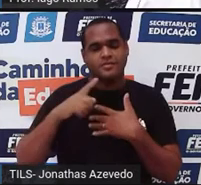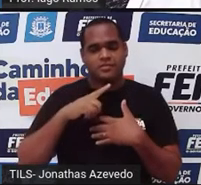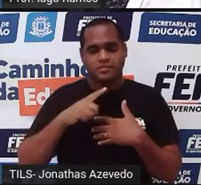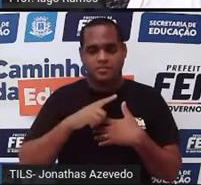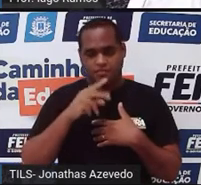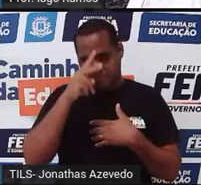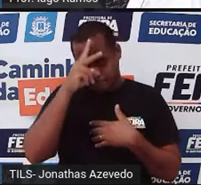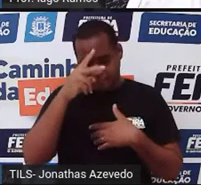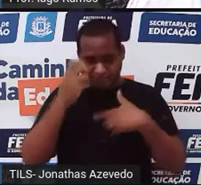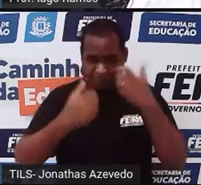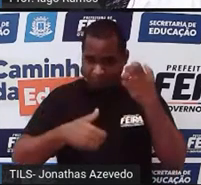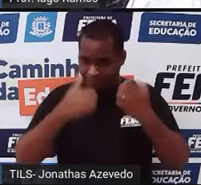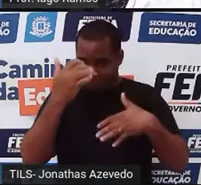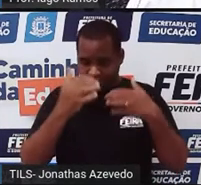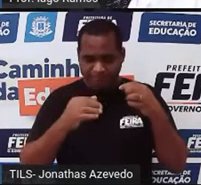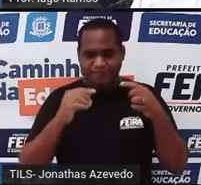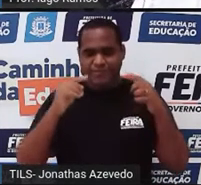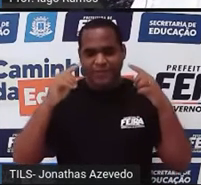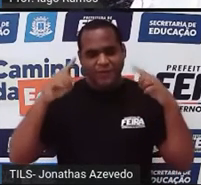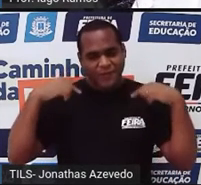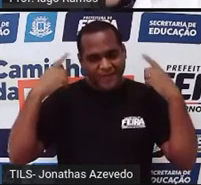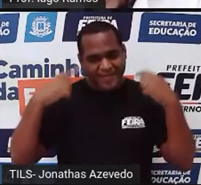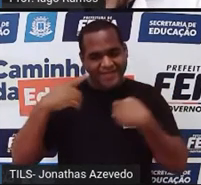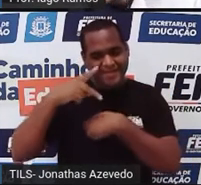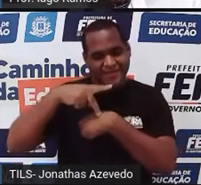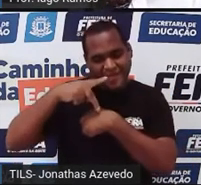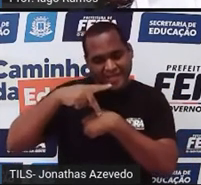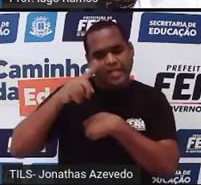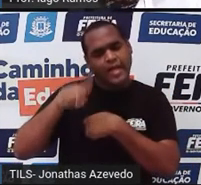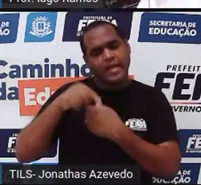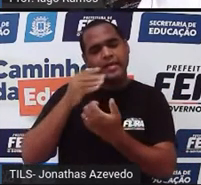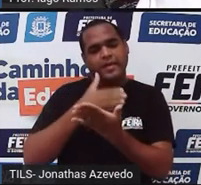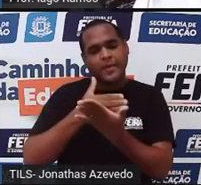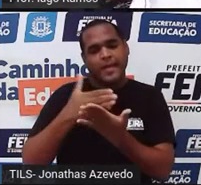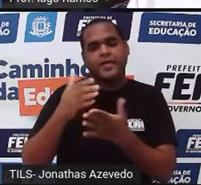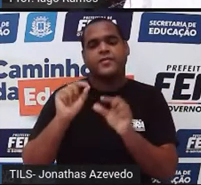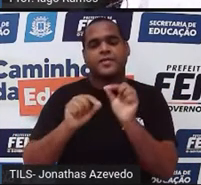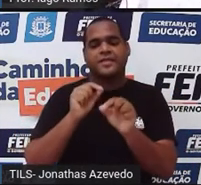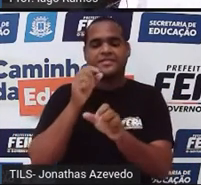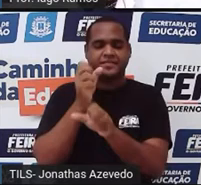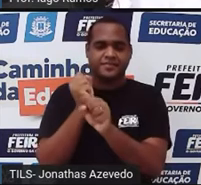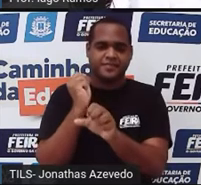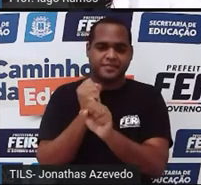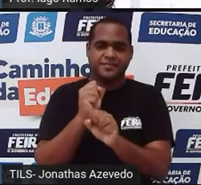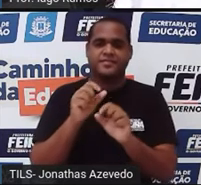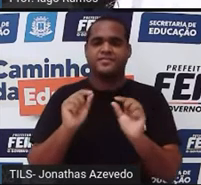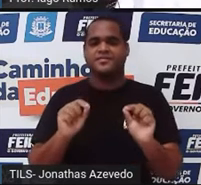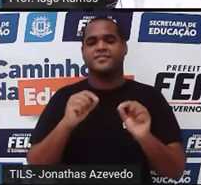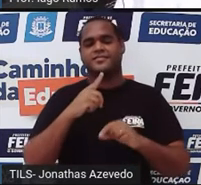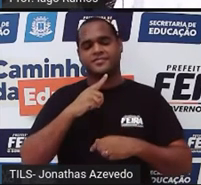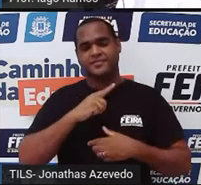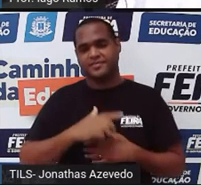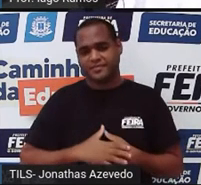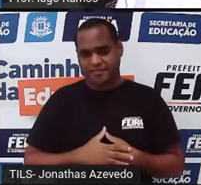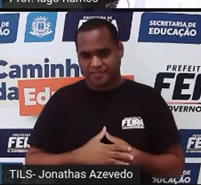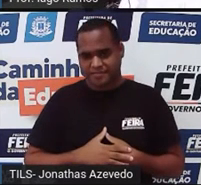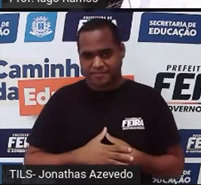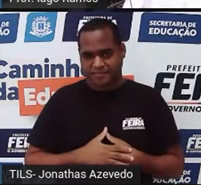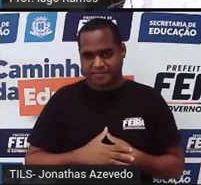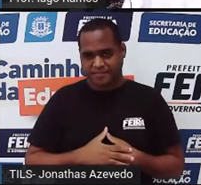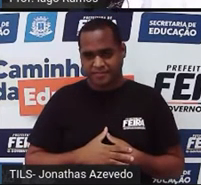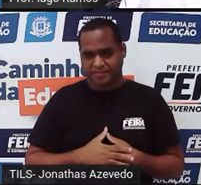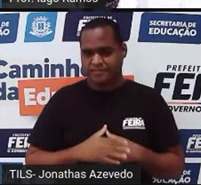historinha, né? Das ovelhas com as pedrinhas que nasceu o que a gente chama de contagem, tá bom? A cada